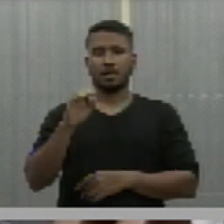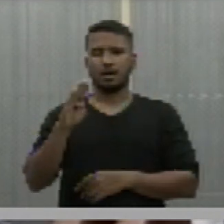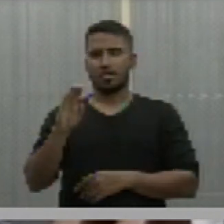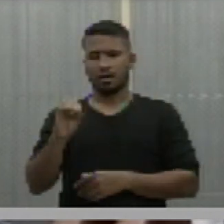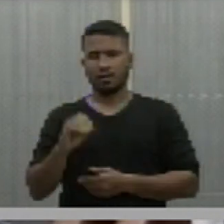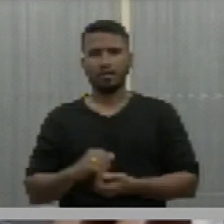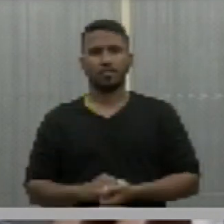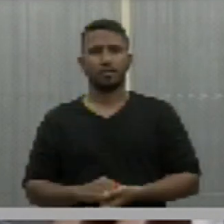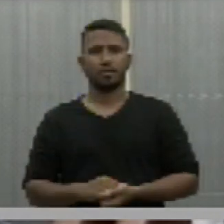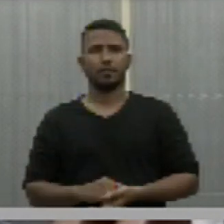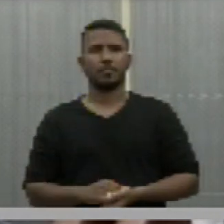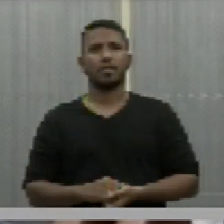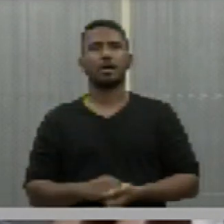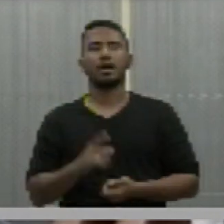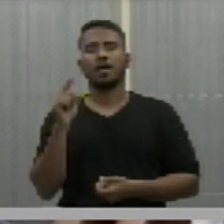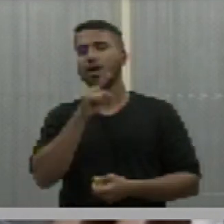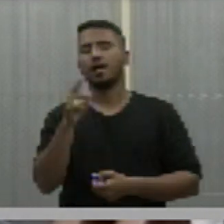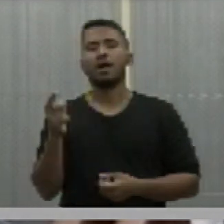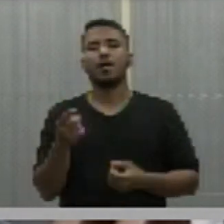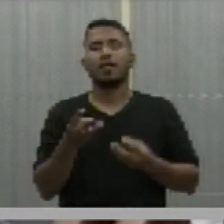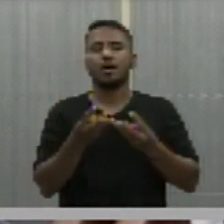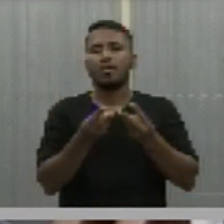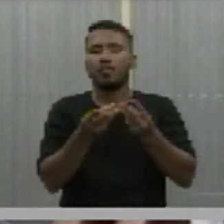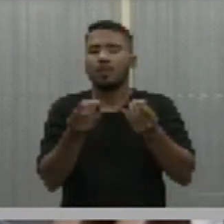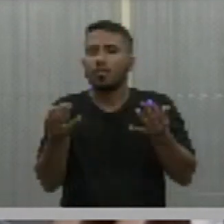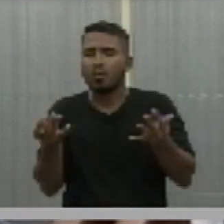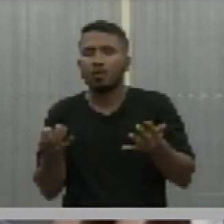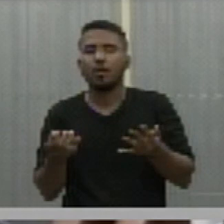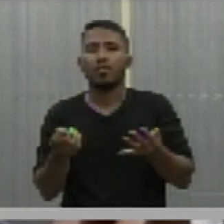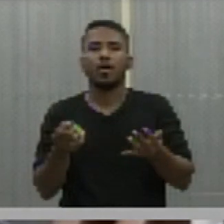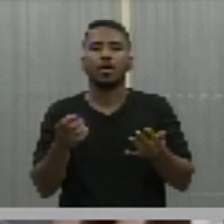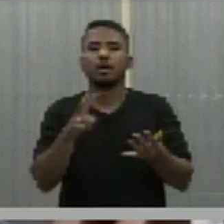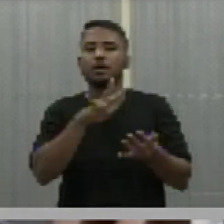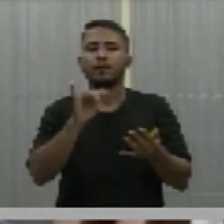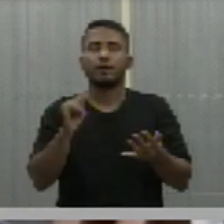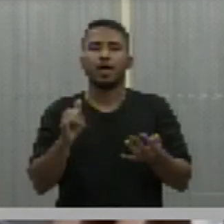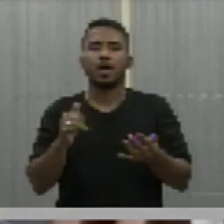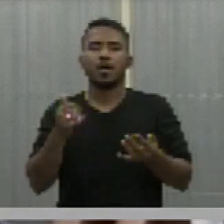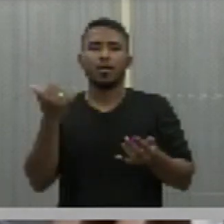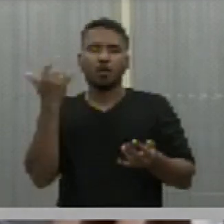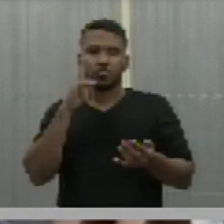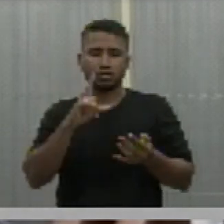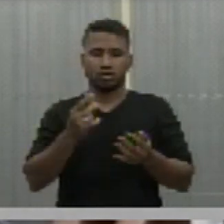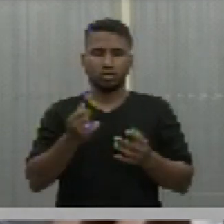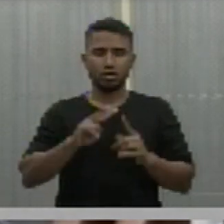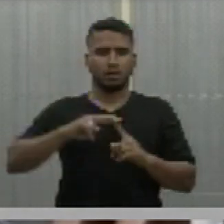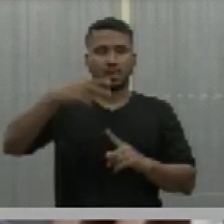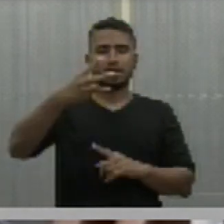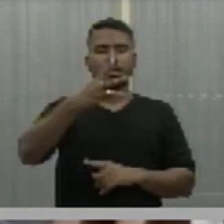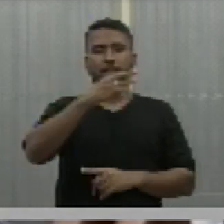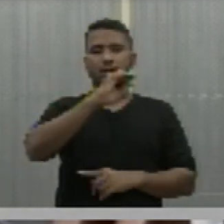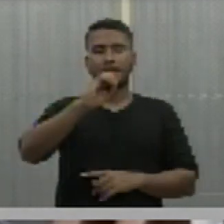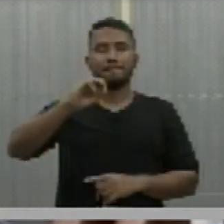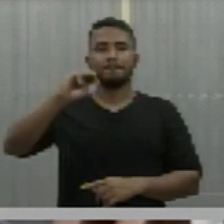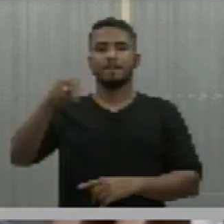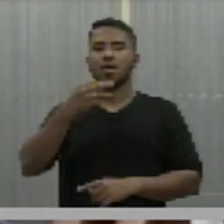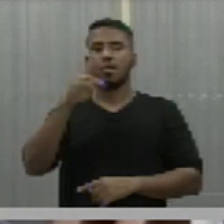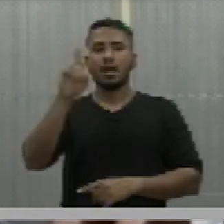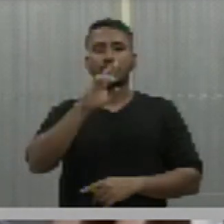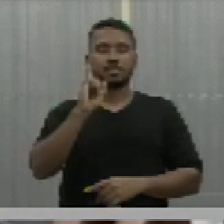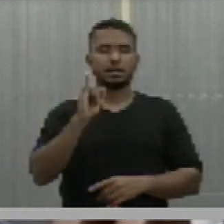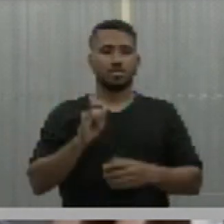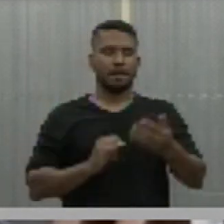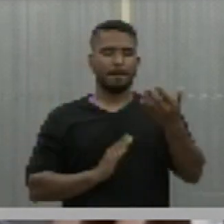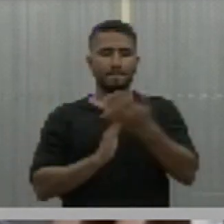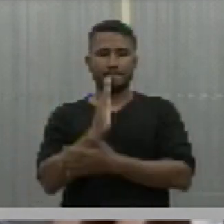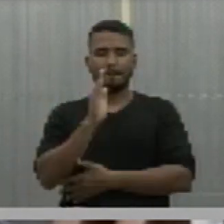ela calcula que deverá lucrar até 300 milhões de reais por ano se passar o